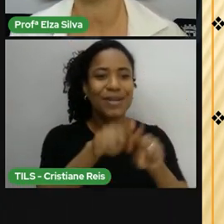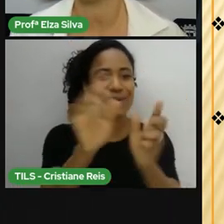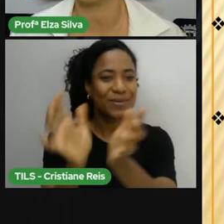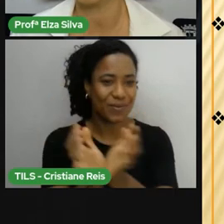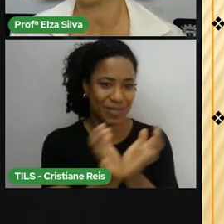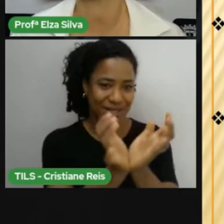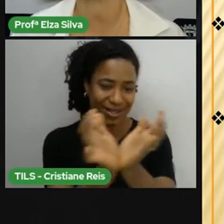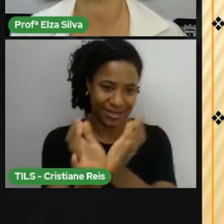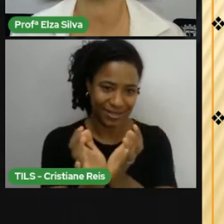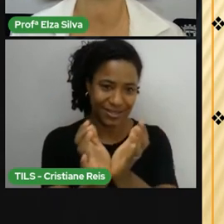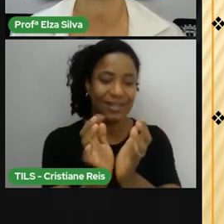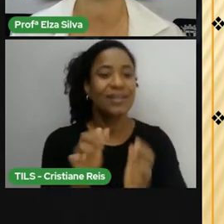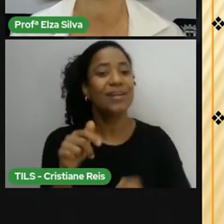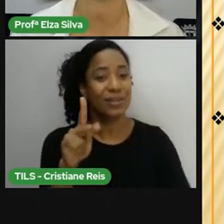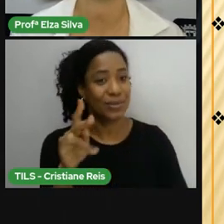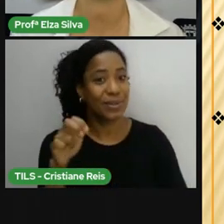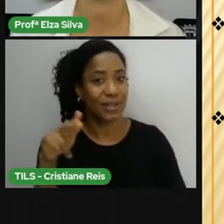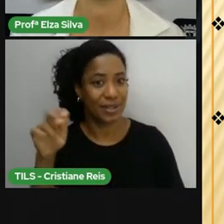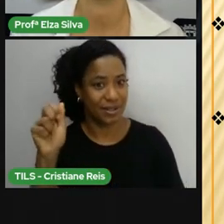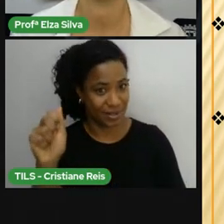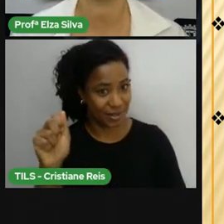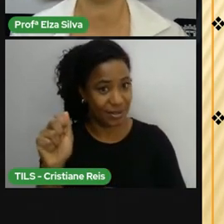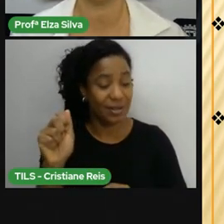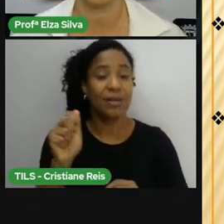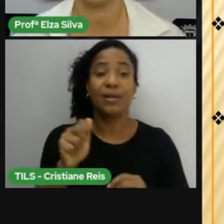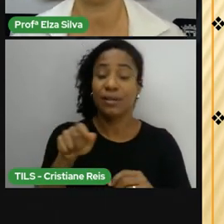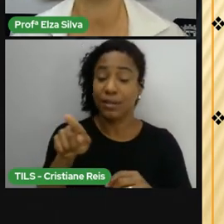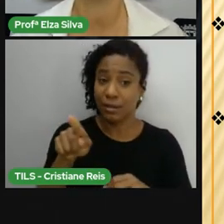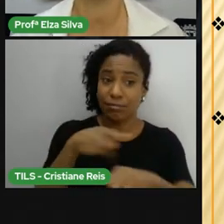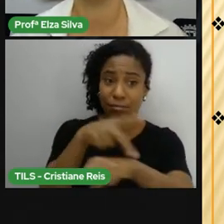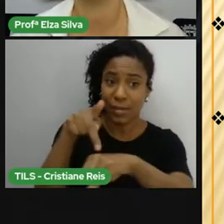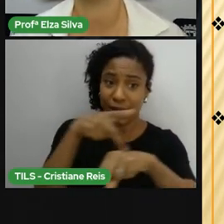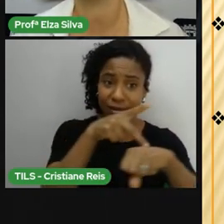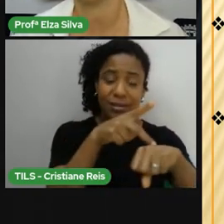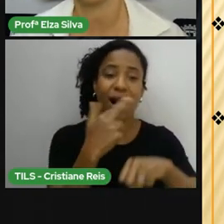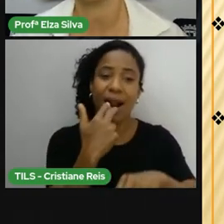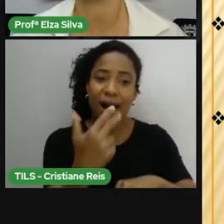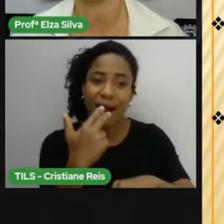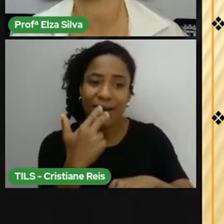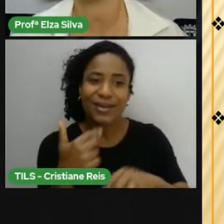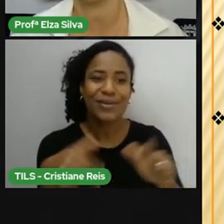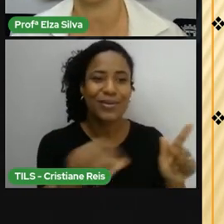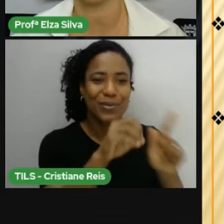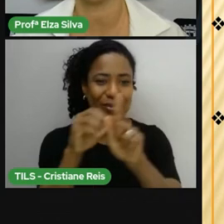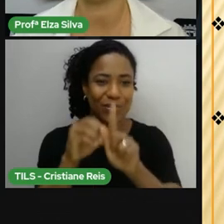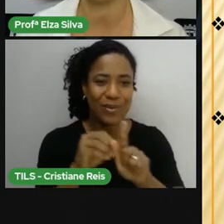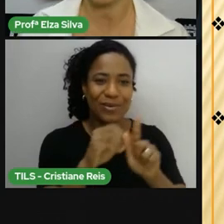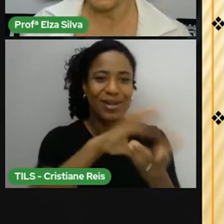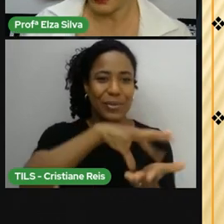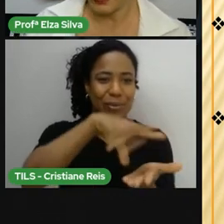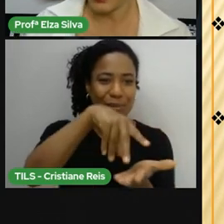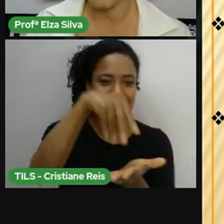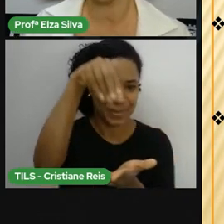Países Que também Falam inglês Por meio Do Google Arts and Culture